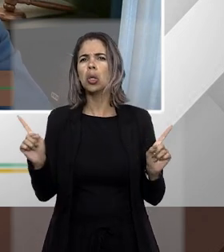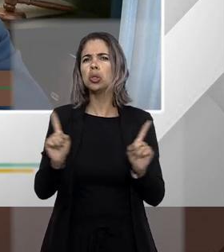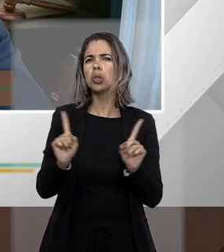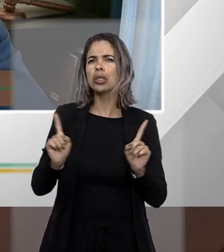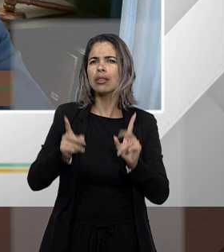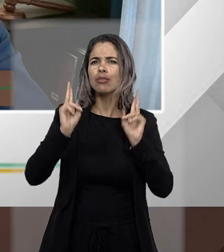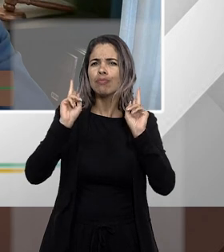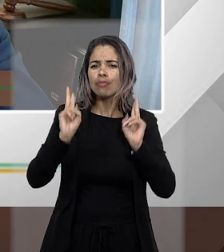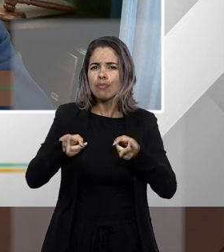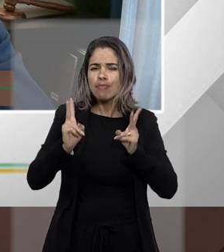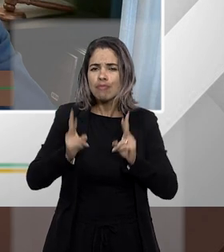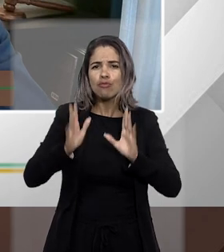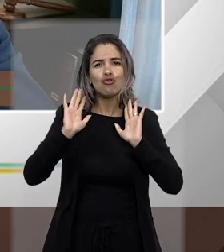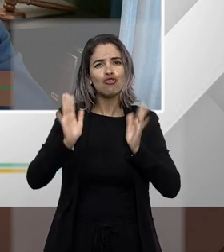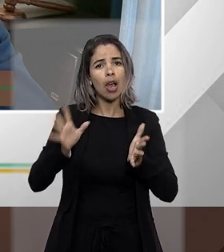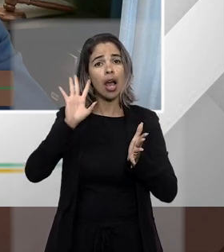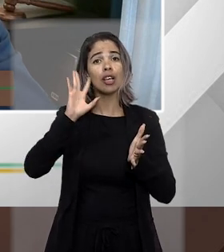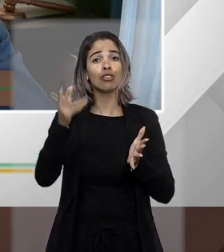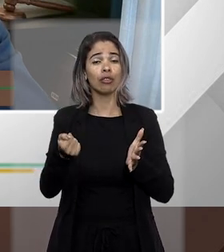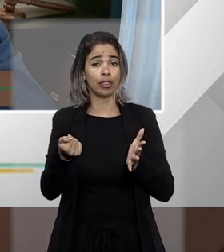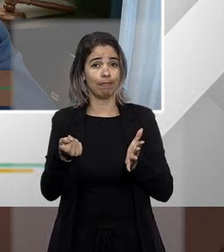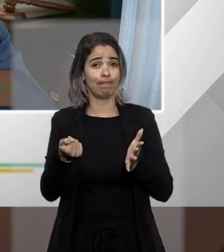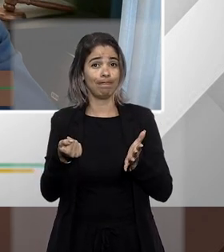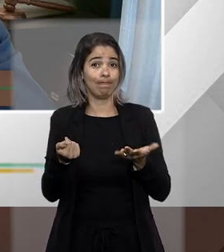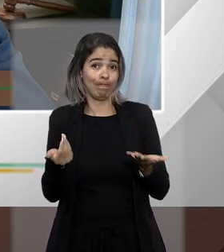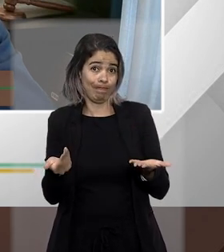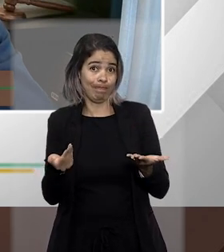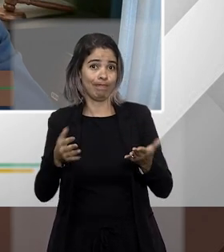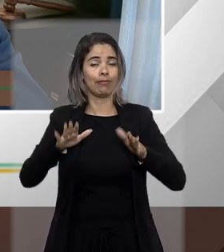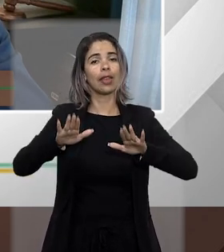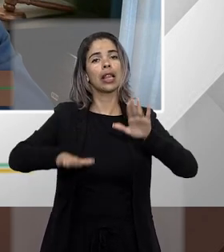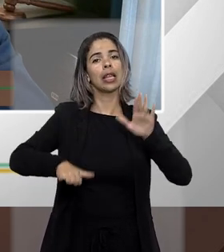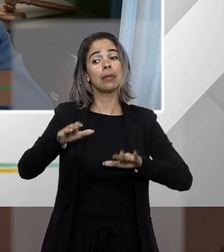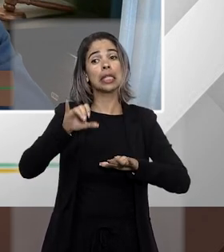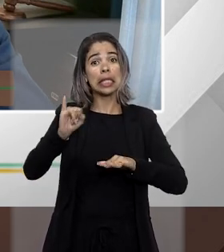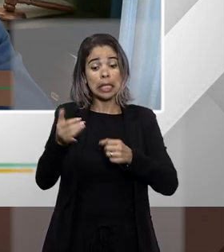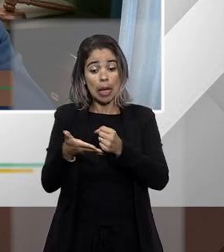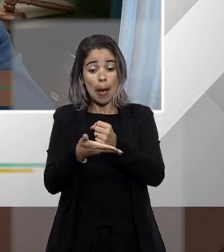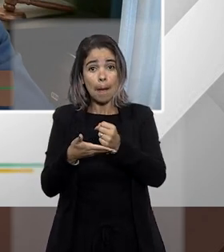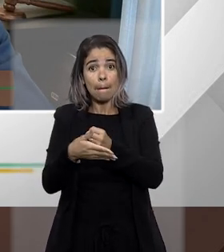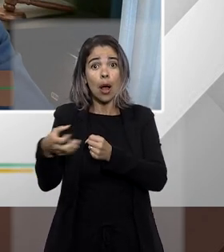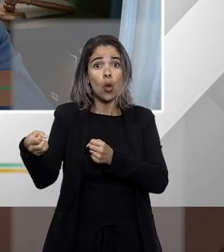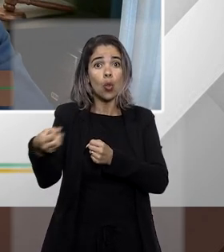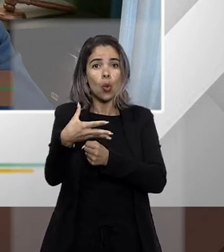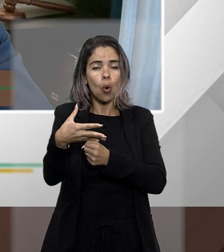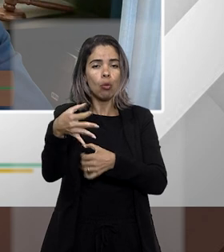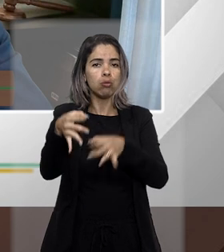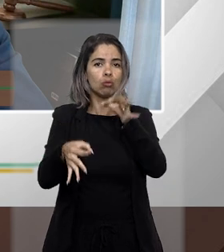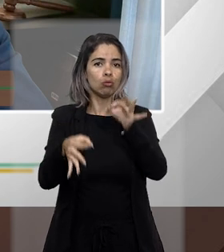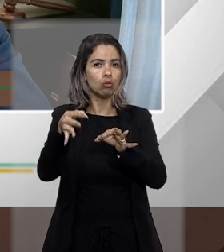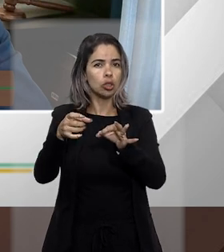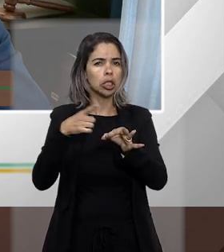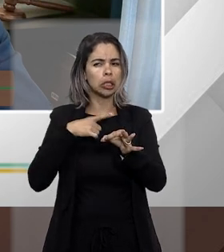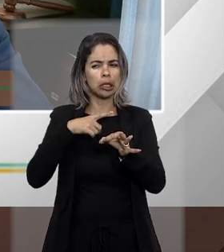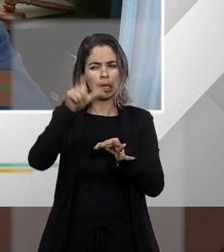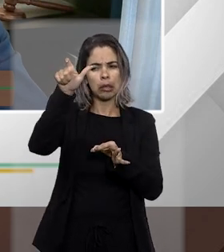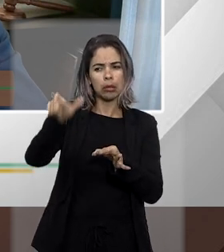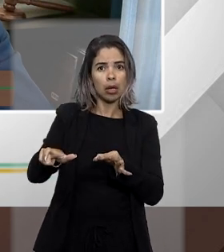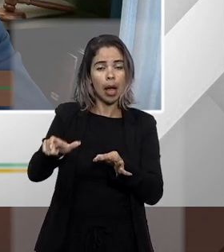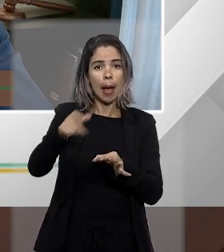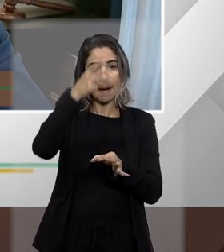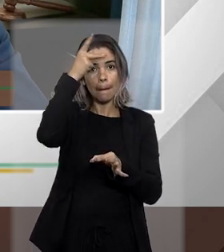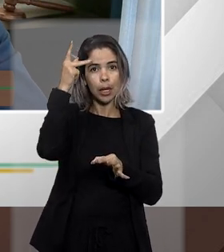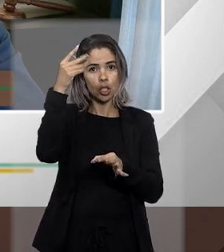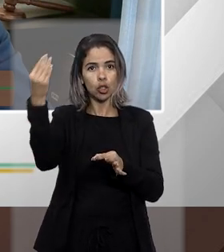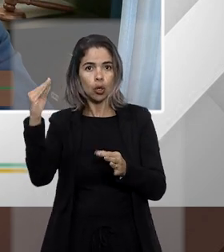se é um novo fundamento jurídico que o contribuinte traz nesse novo mandado de segurança não há que